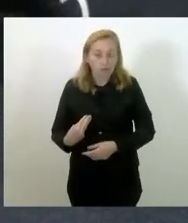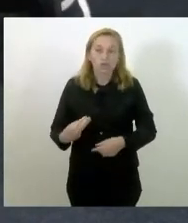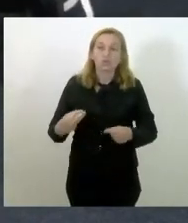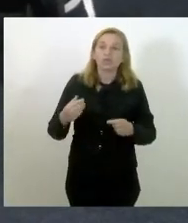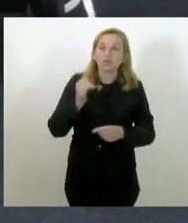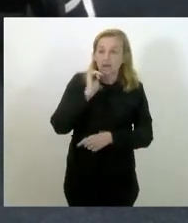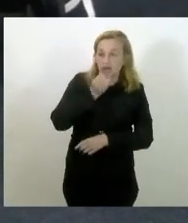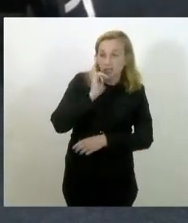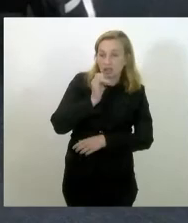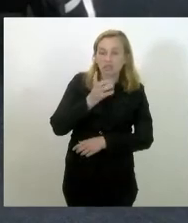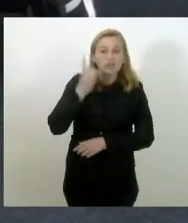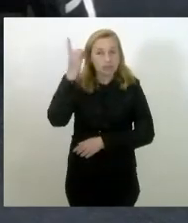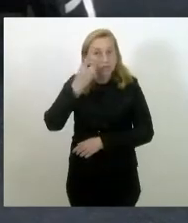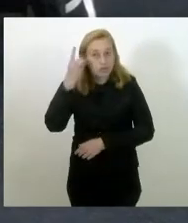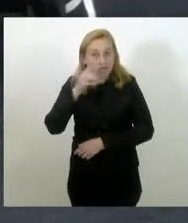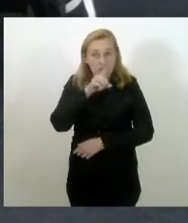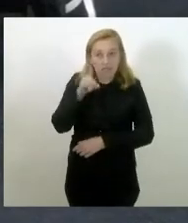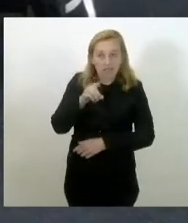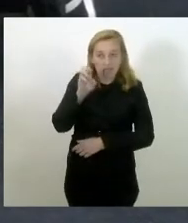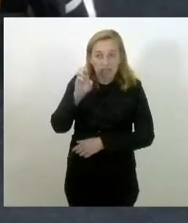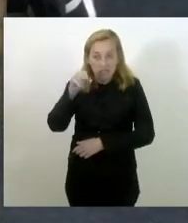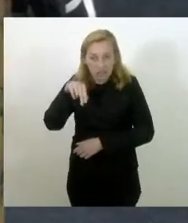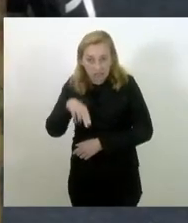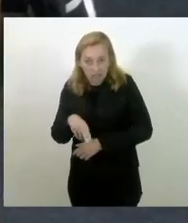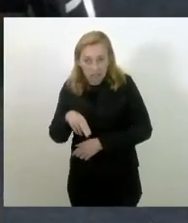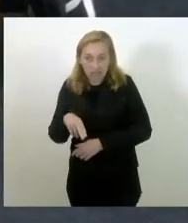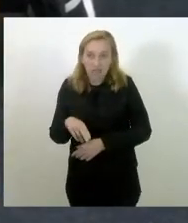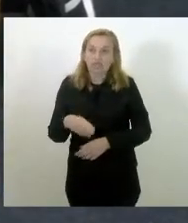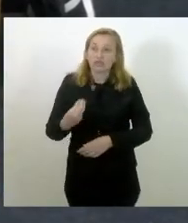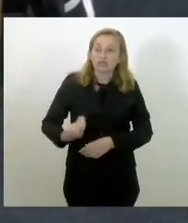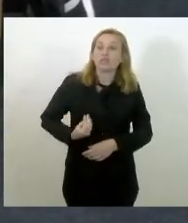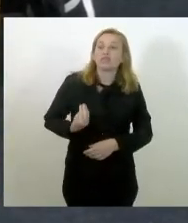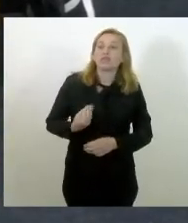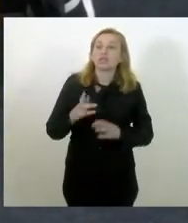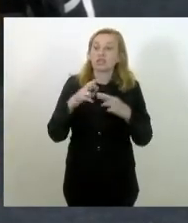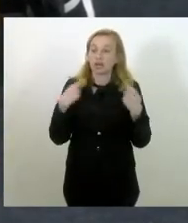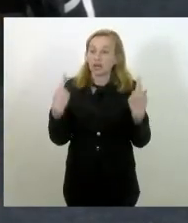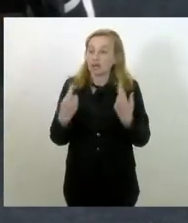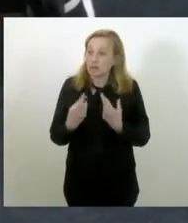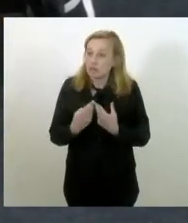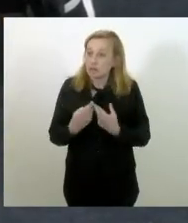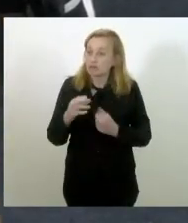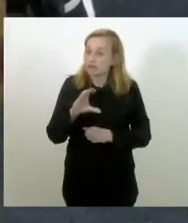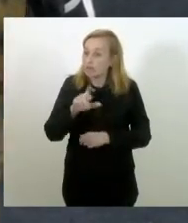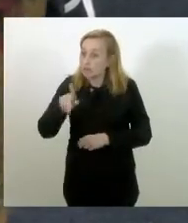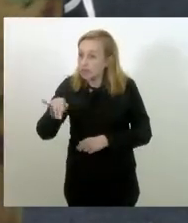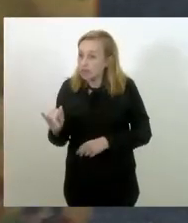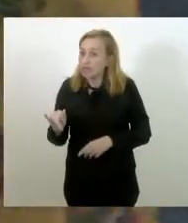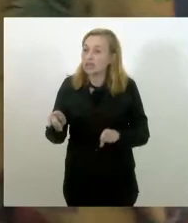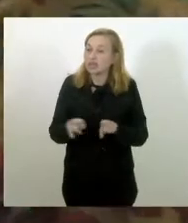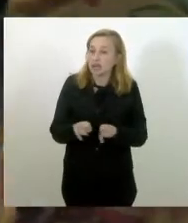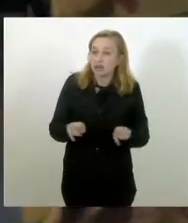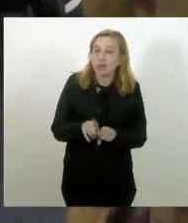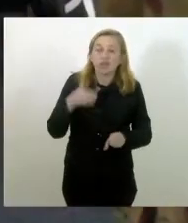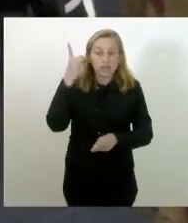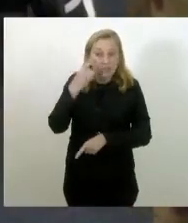relatoria da deputada Zeidã. Estiveram presentes nesta CPI também a deputada Renata Souza, a